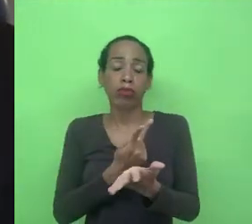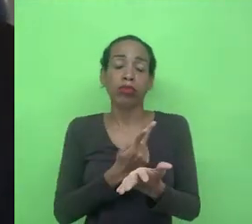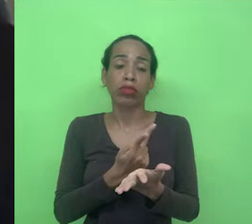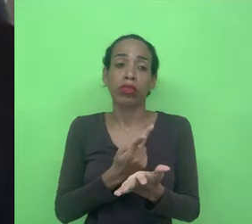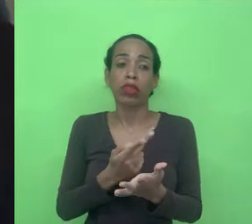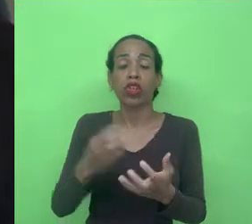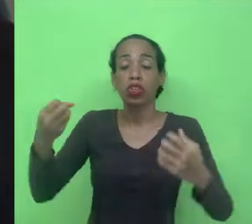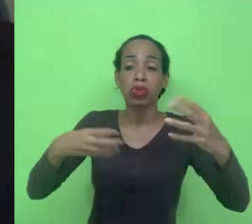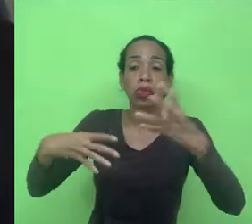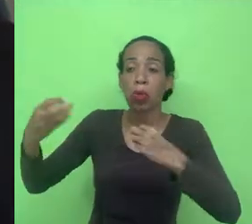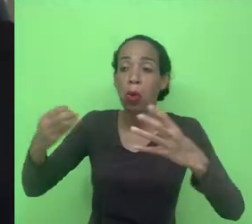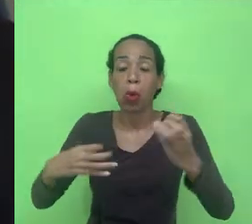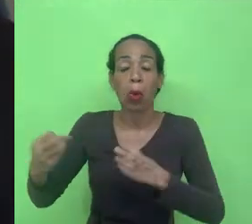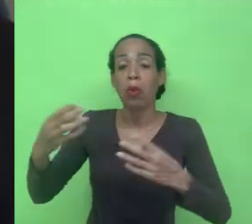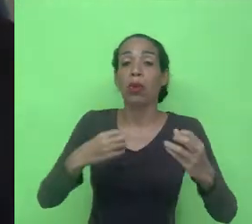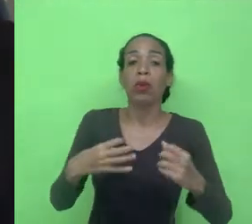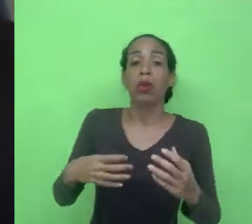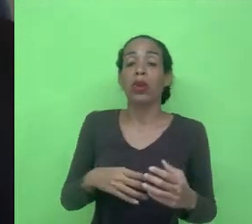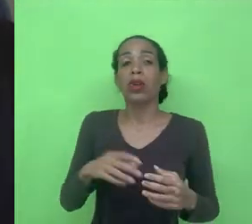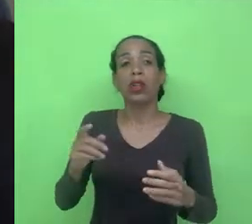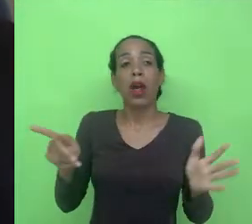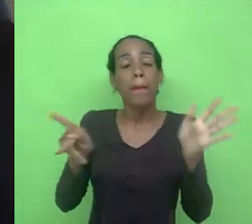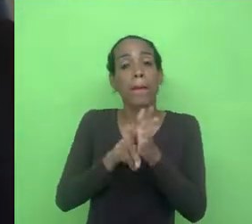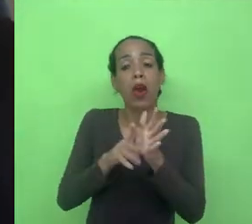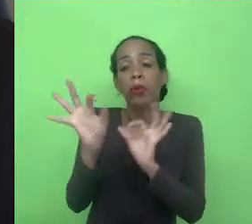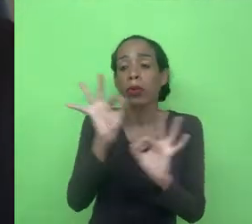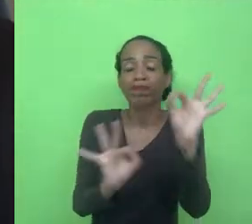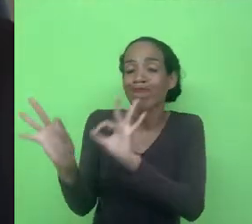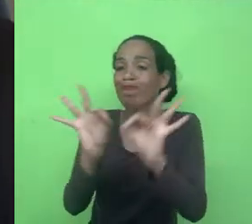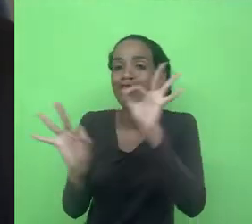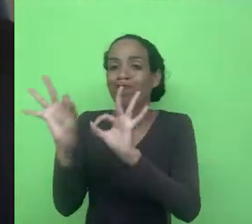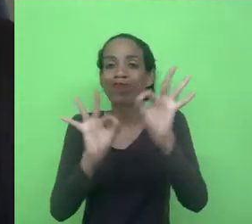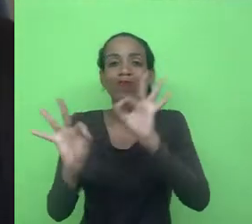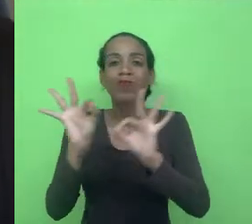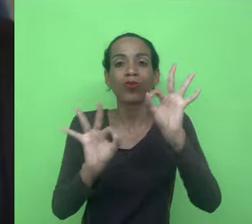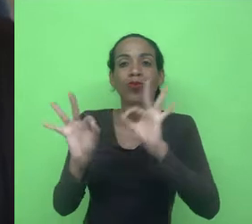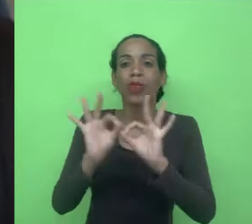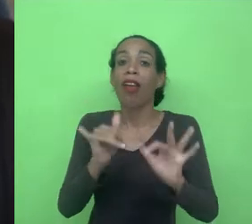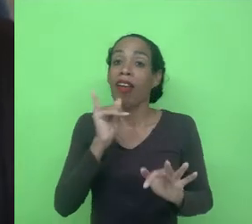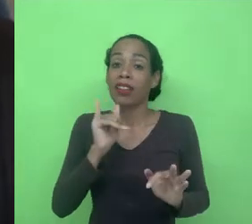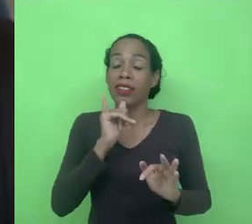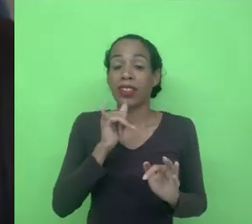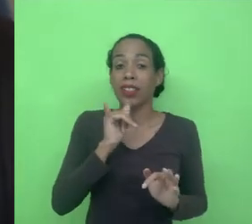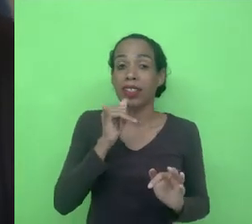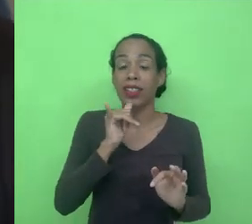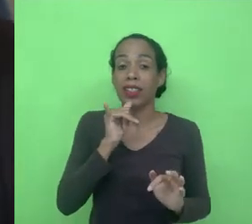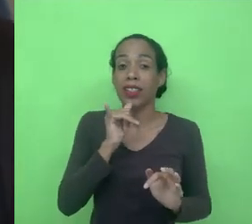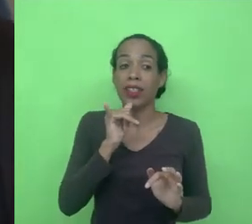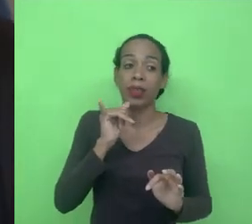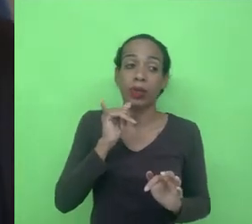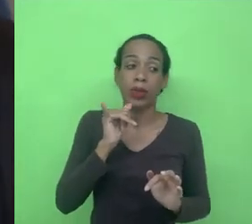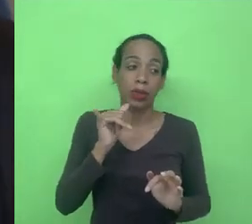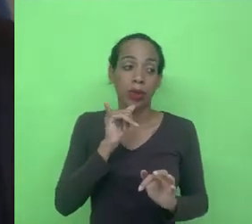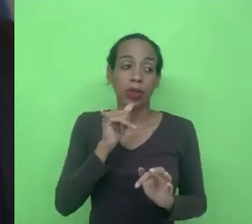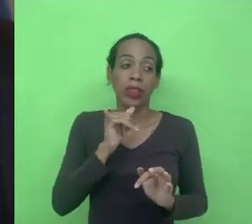inovação das suas próprias organizações. Então, por exemplo, um exemplo que